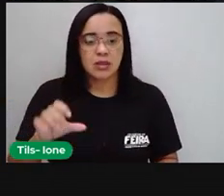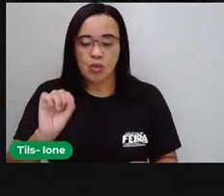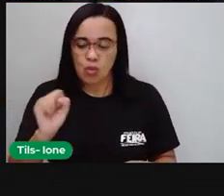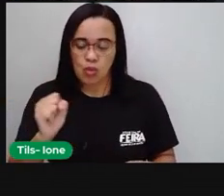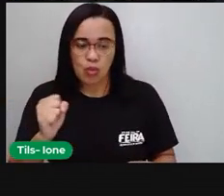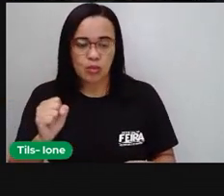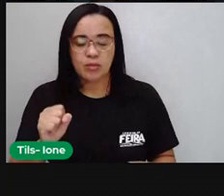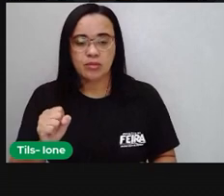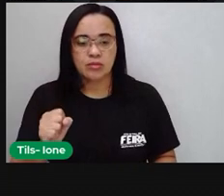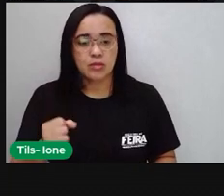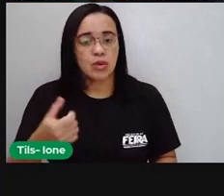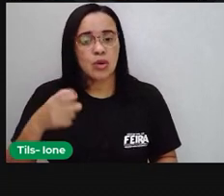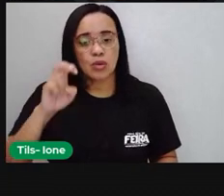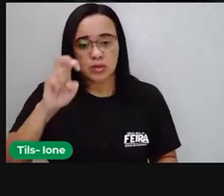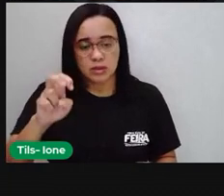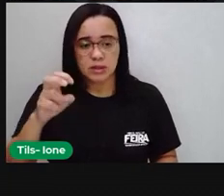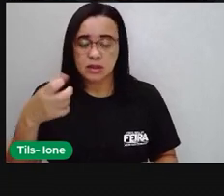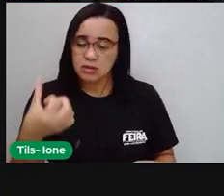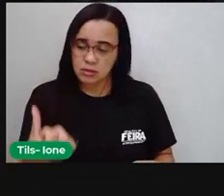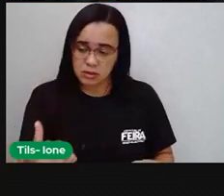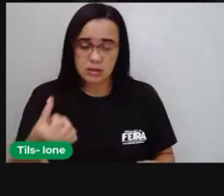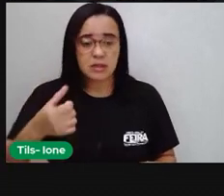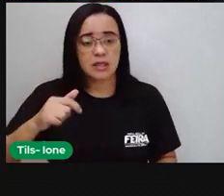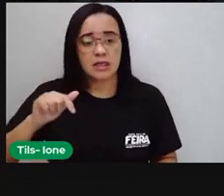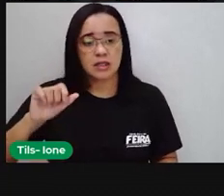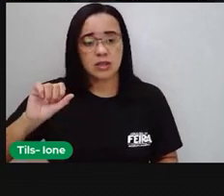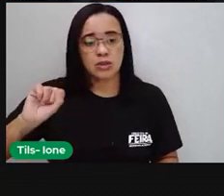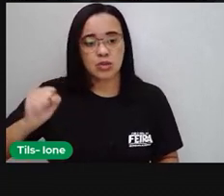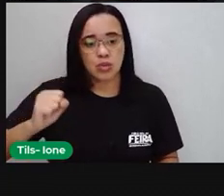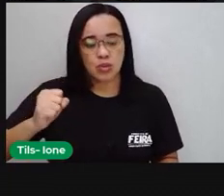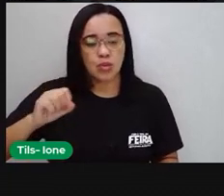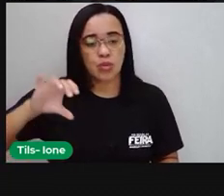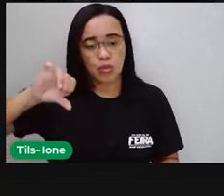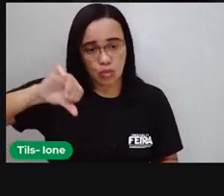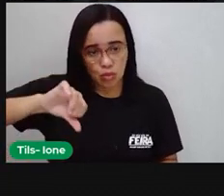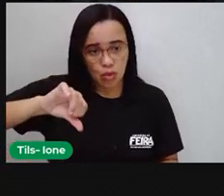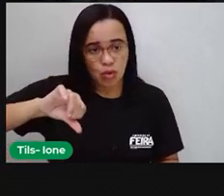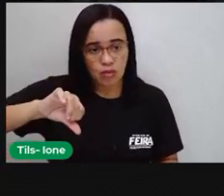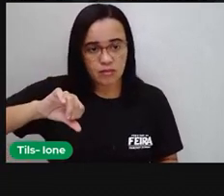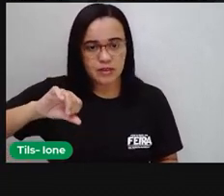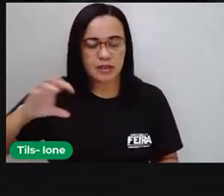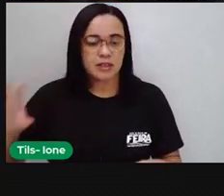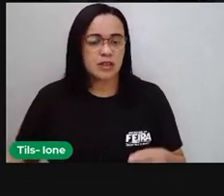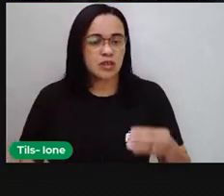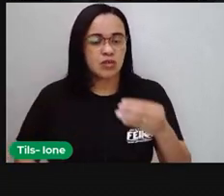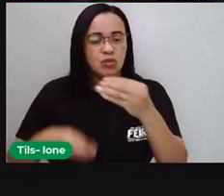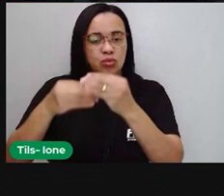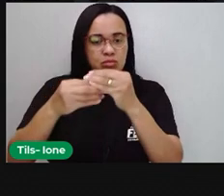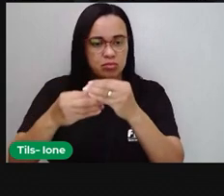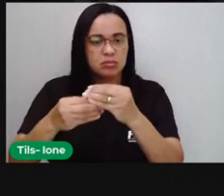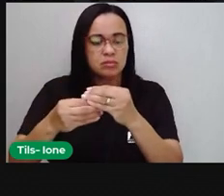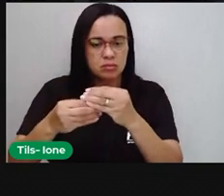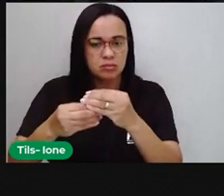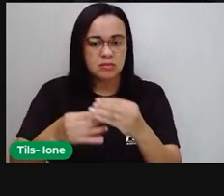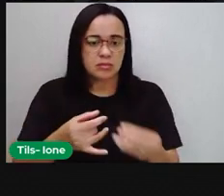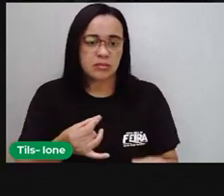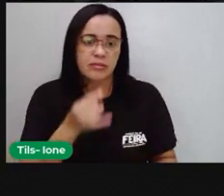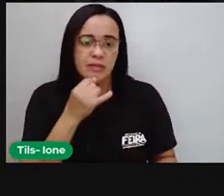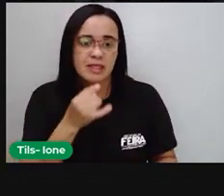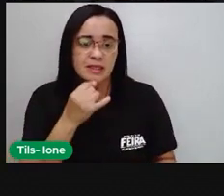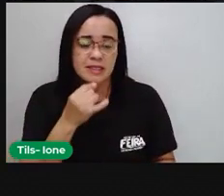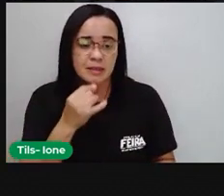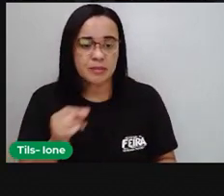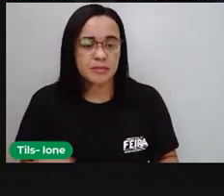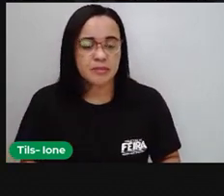ou 9, eu vou aumentar 1 na casa decimal escolhida. Nesse exemplo que a Pro está dando aqui, onde tem